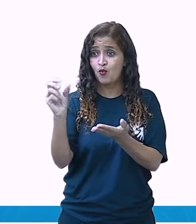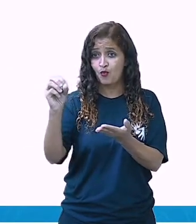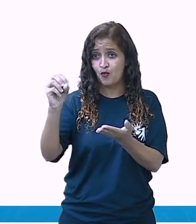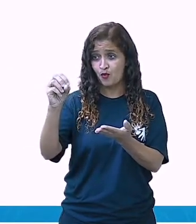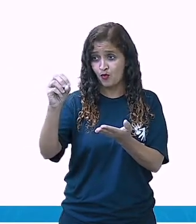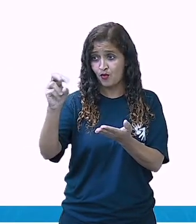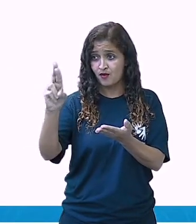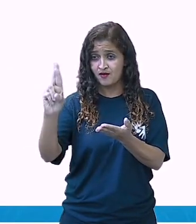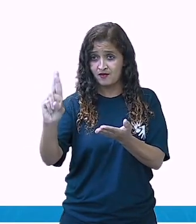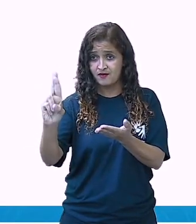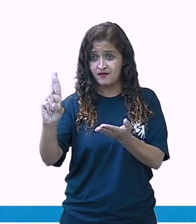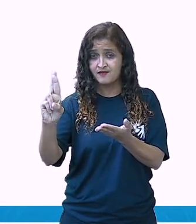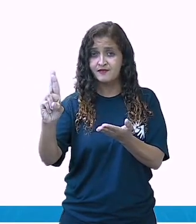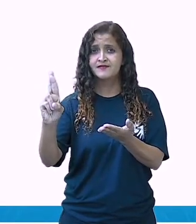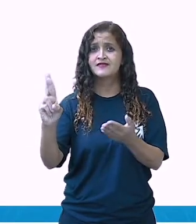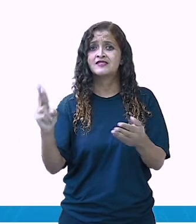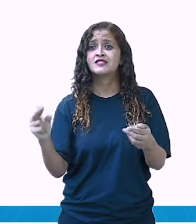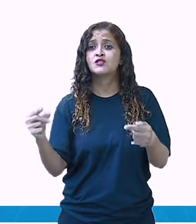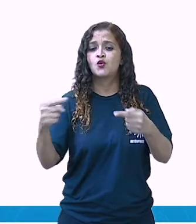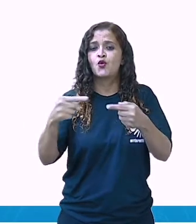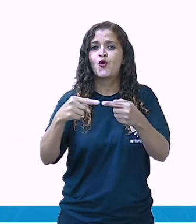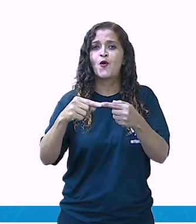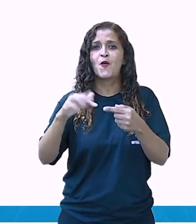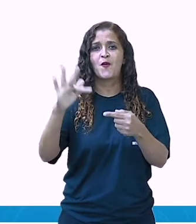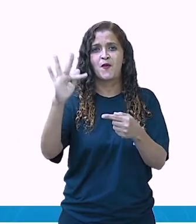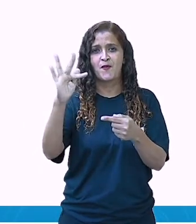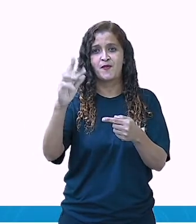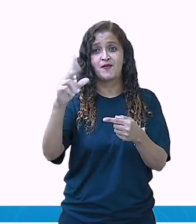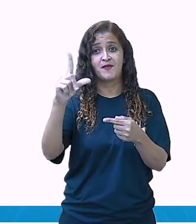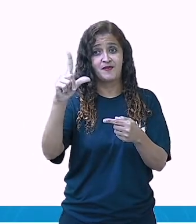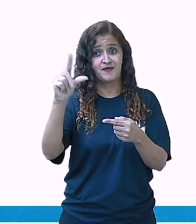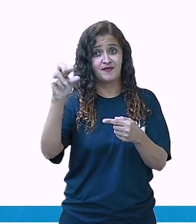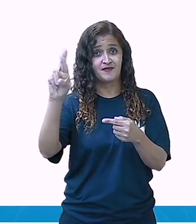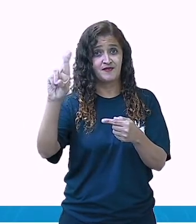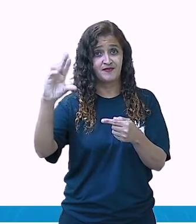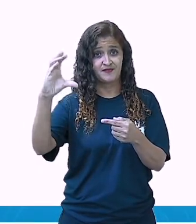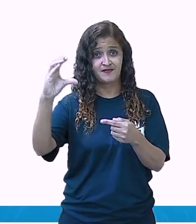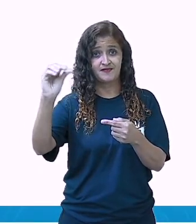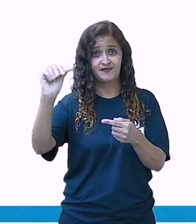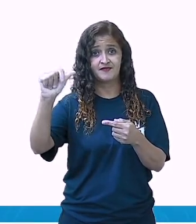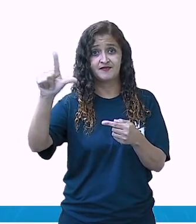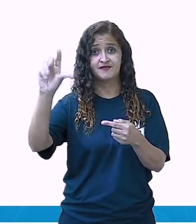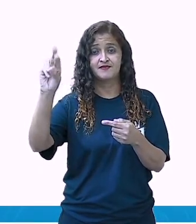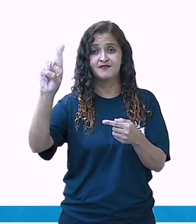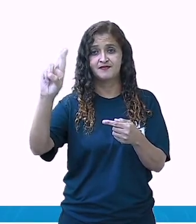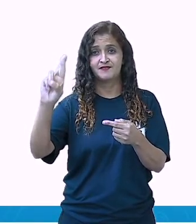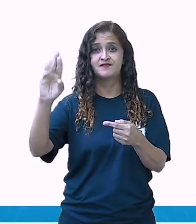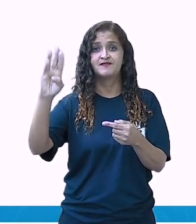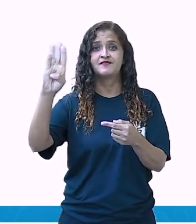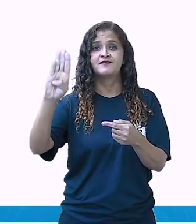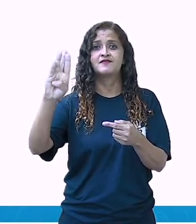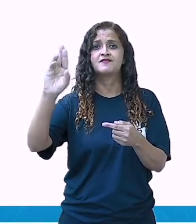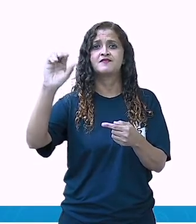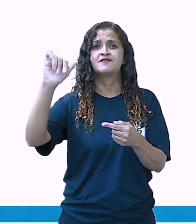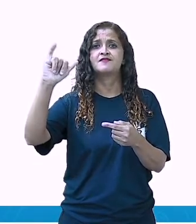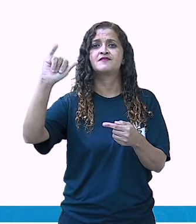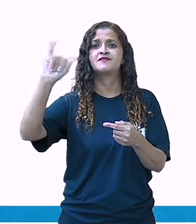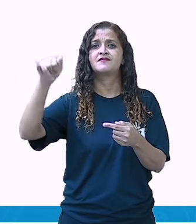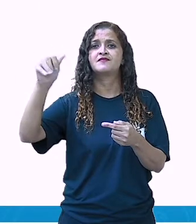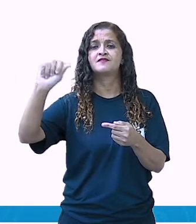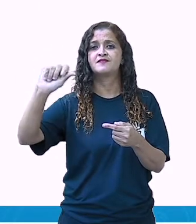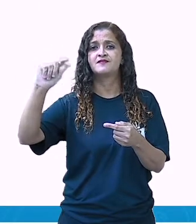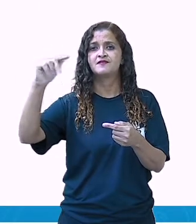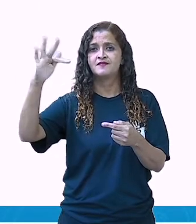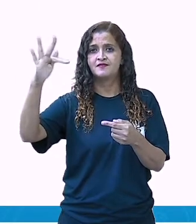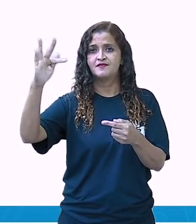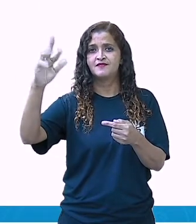Então, com amor a gente tem flor, calor, beija-flor. O que todas elas têm